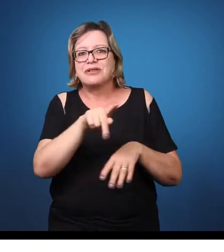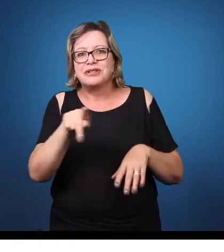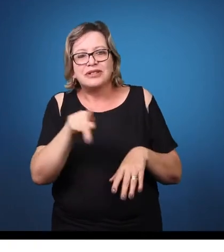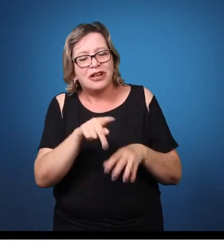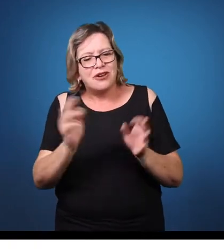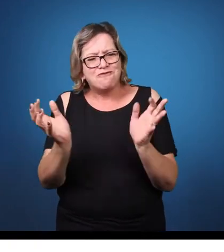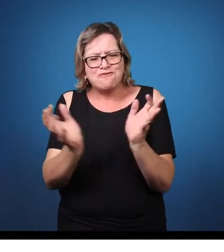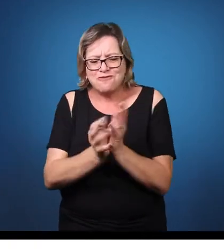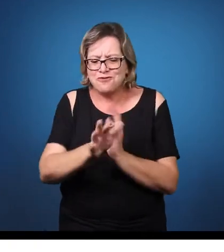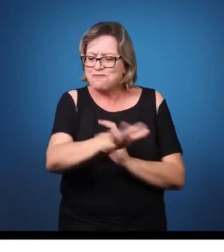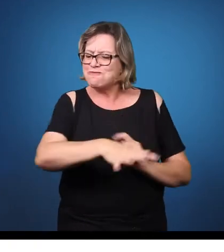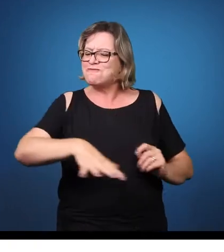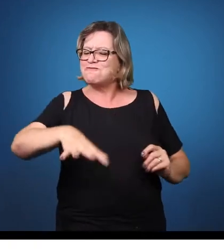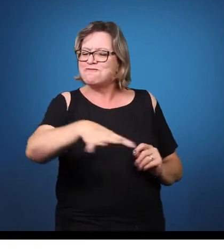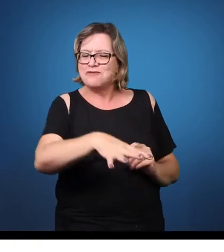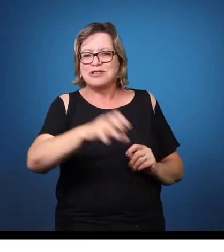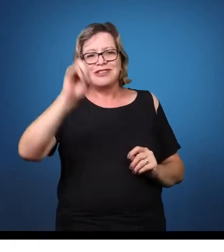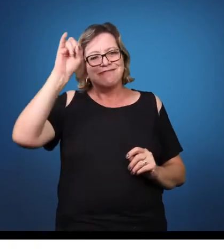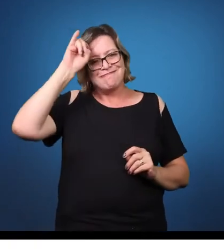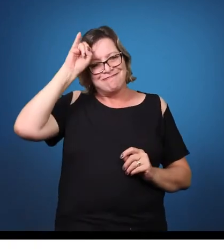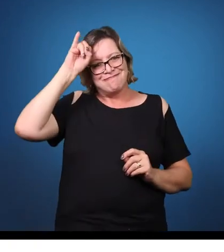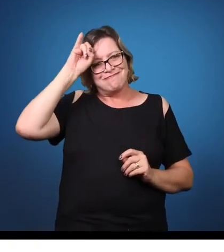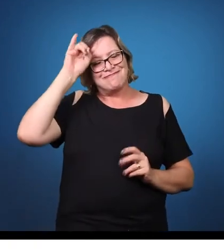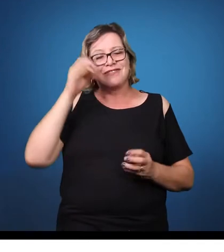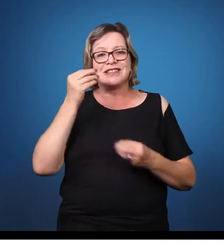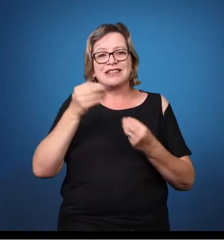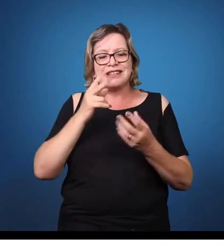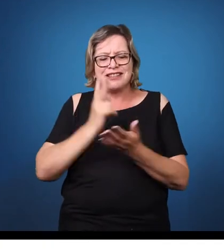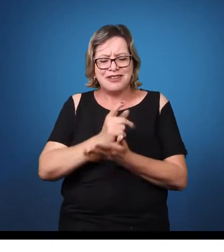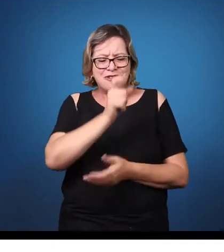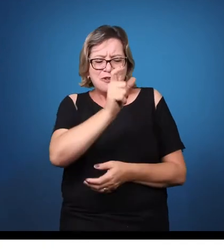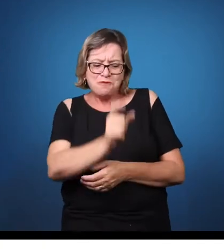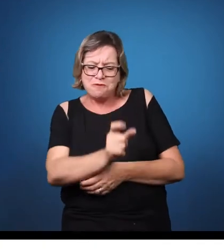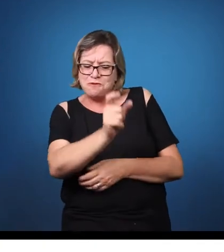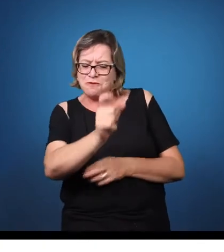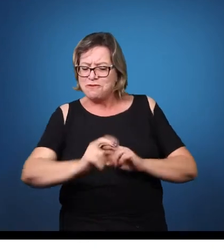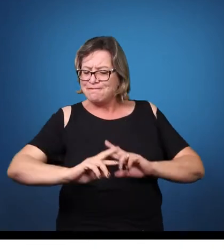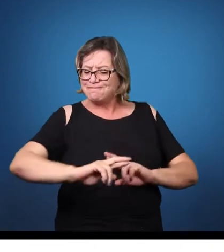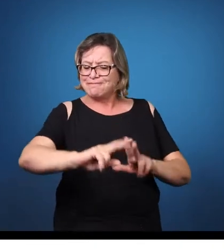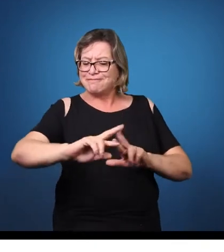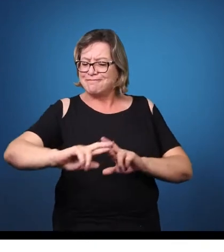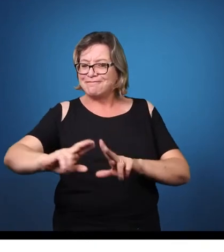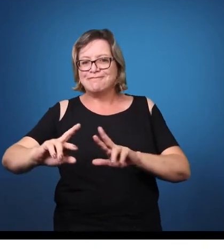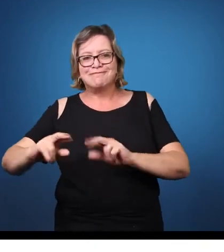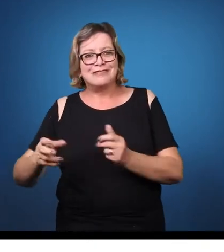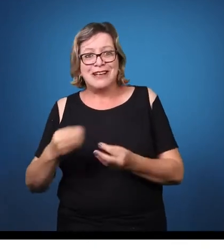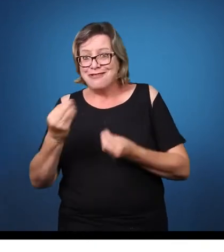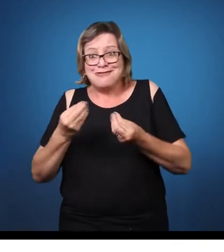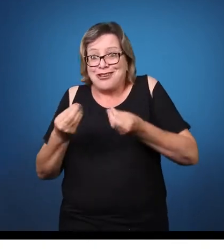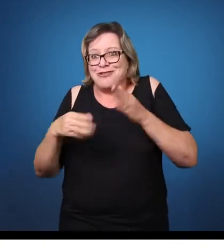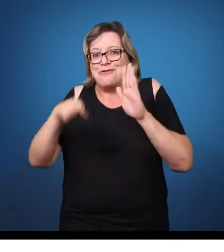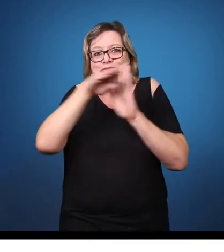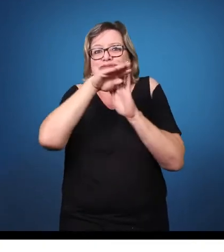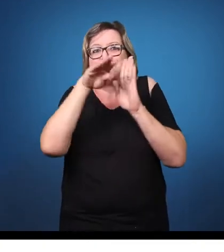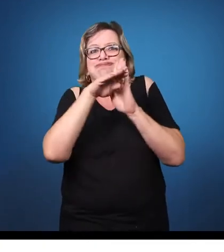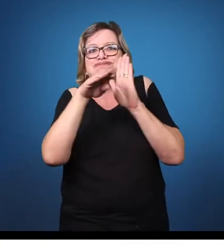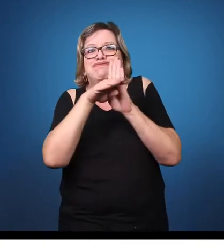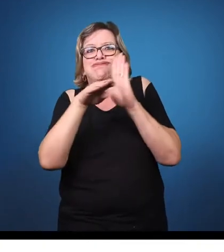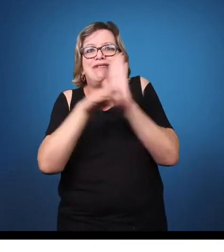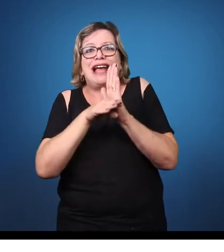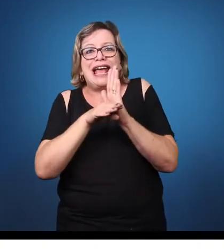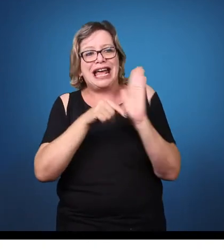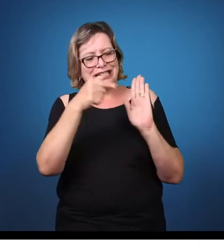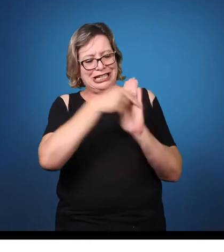características, sinais importantes que você vai observar em todos, mas também